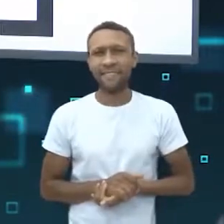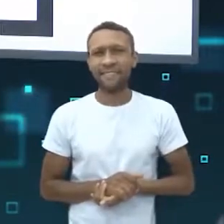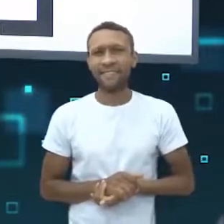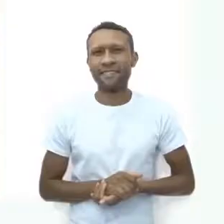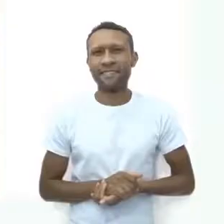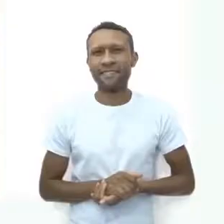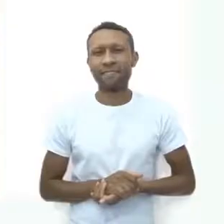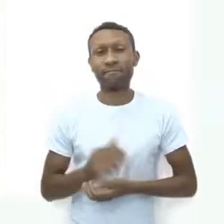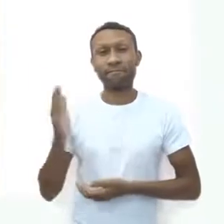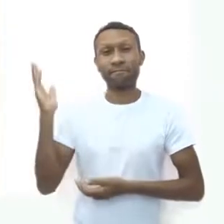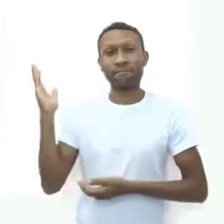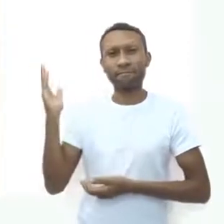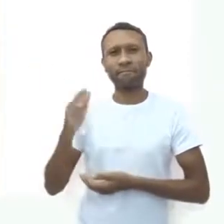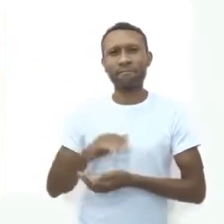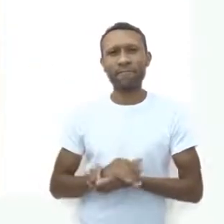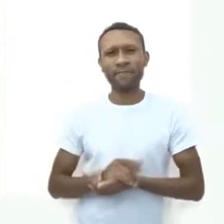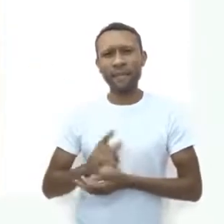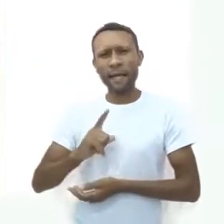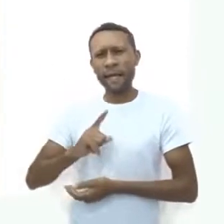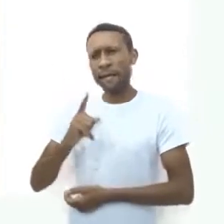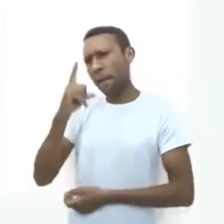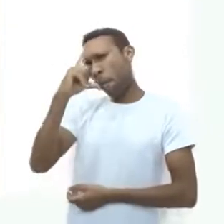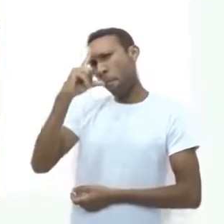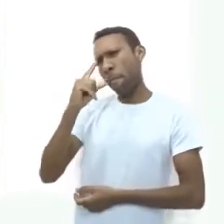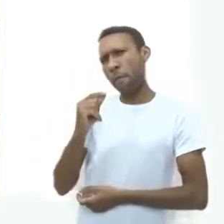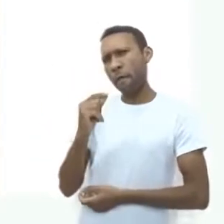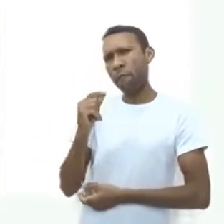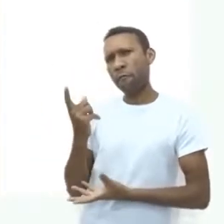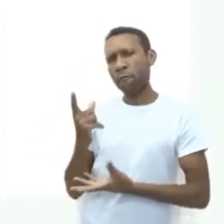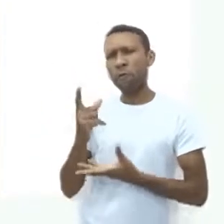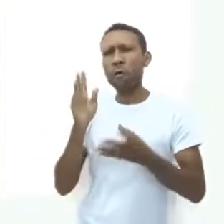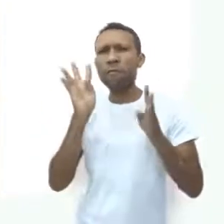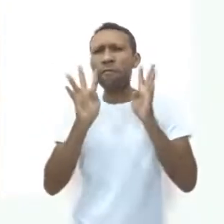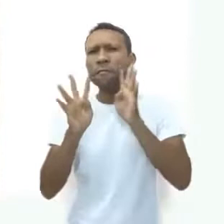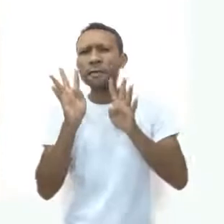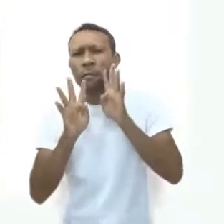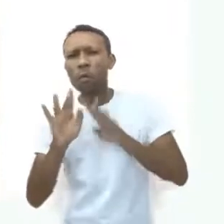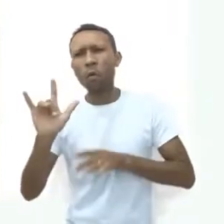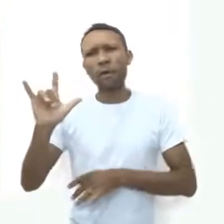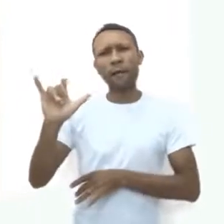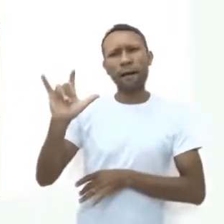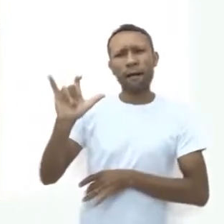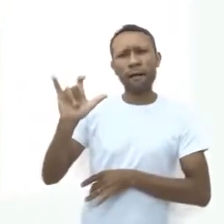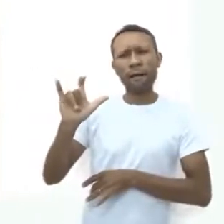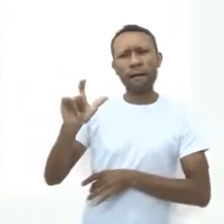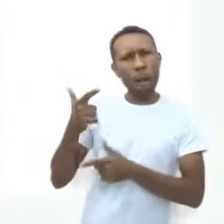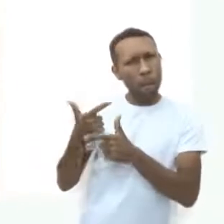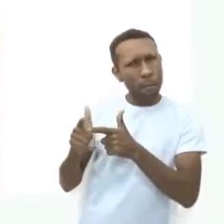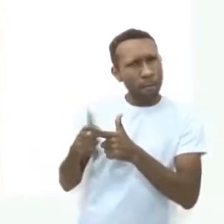Vamos lá. Manter um perfil público no Facebook e no Instagram é um problema?